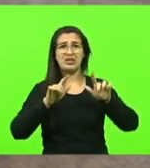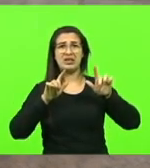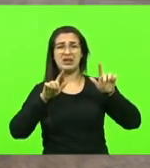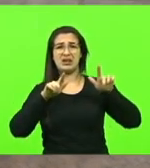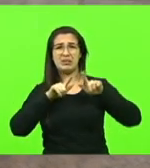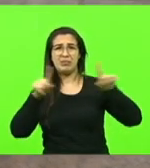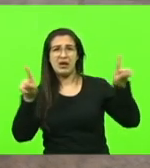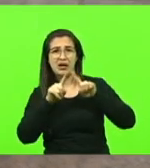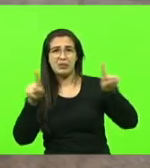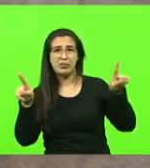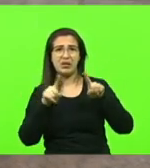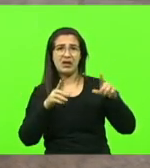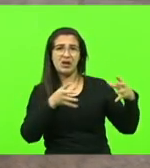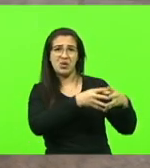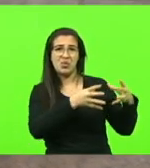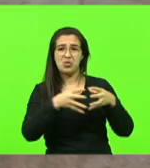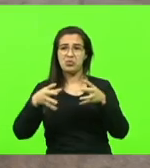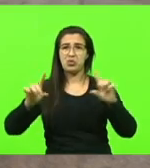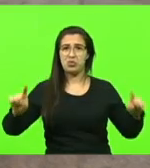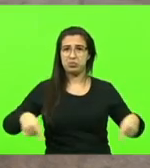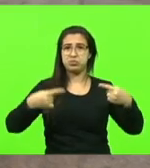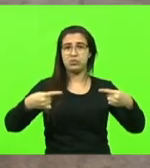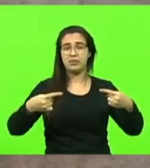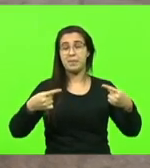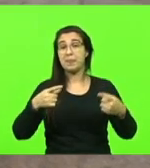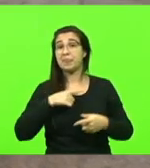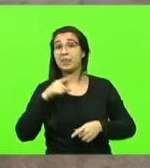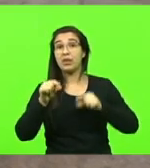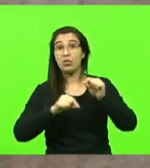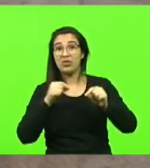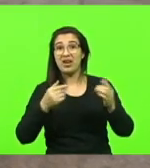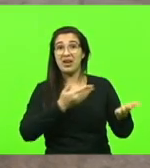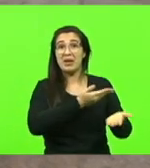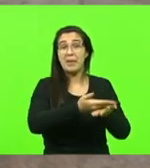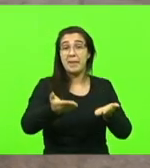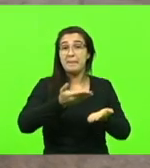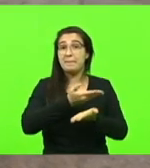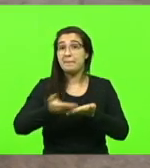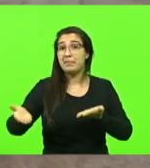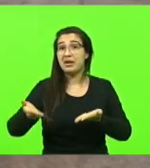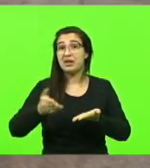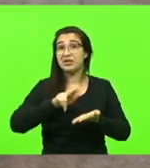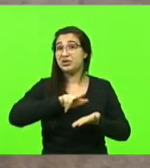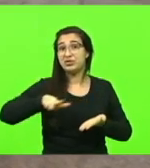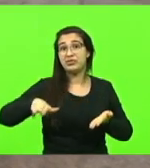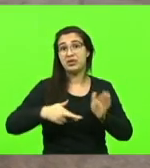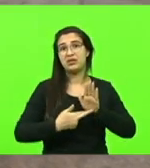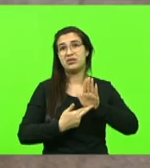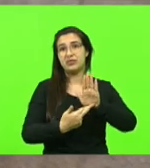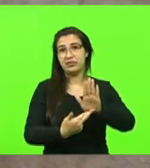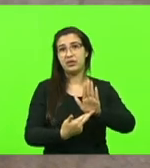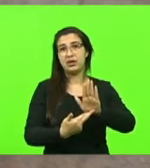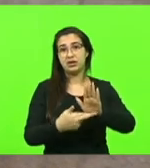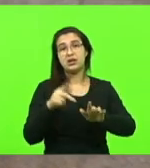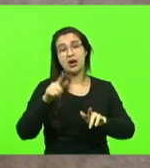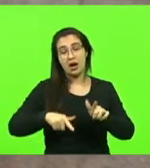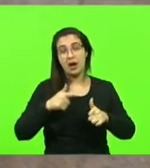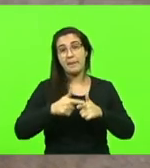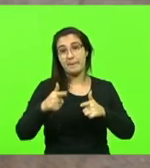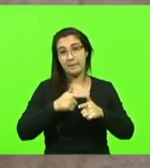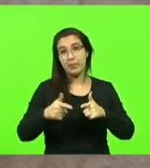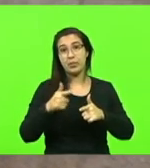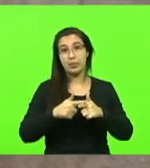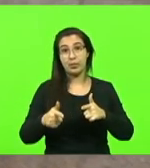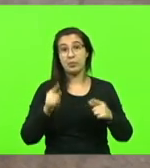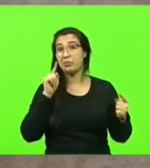e dali e a gente tem na realidade perdido a referência esse é o grande problema hoje nós